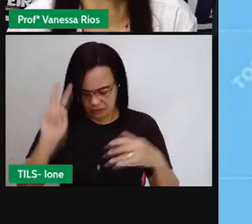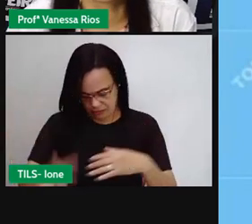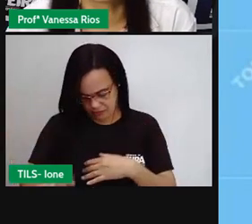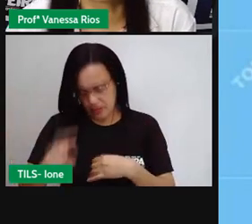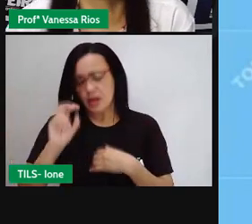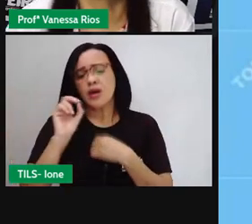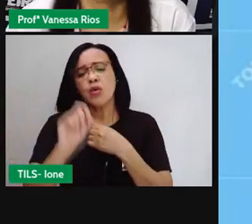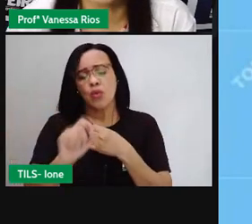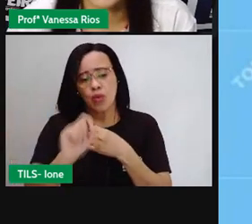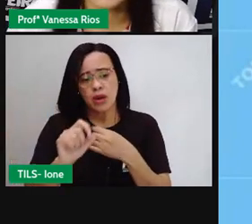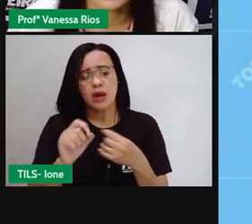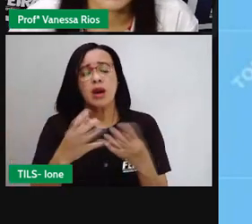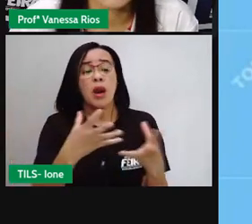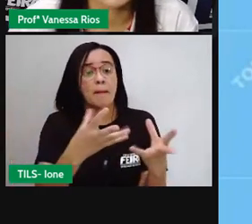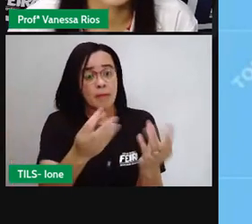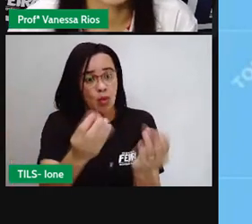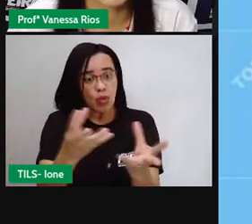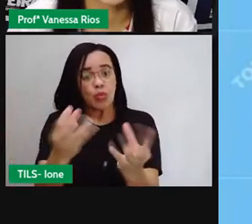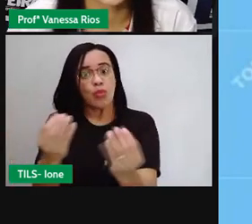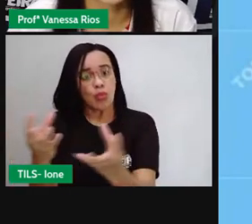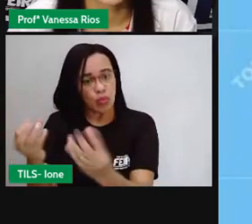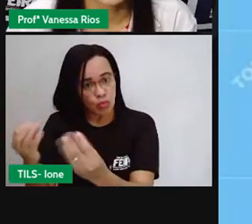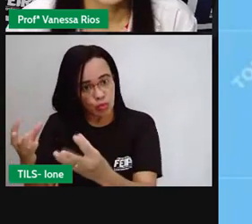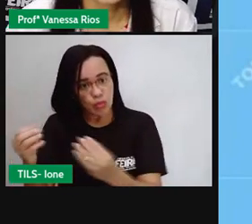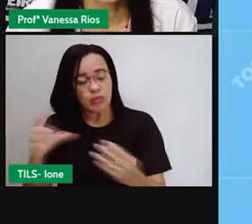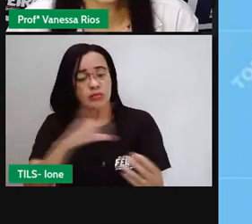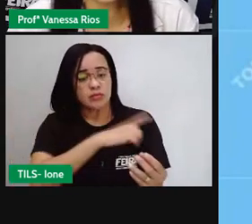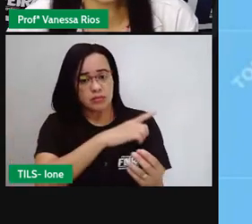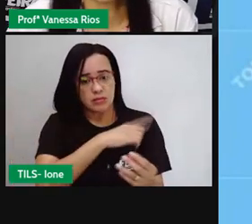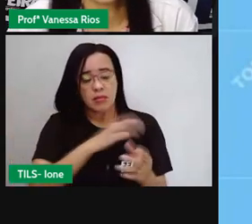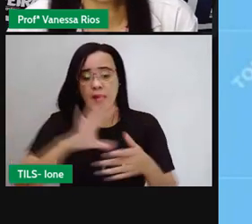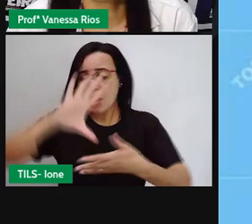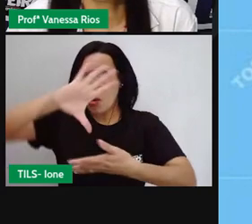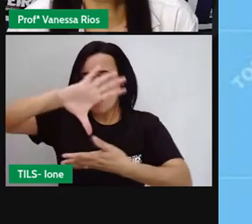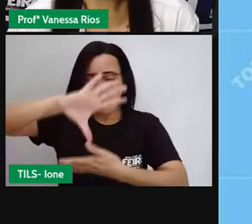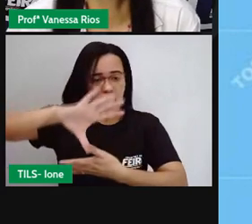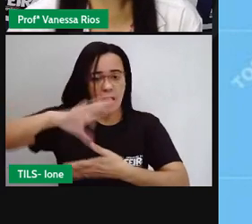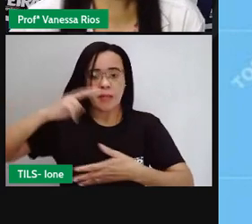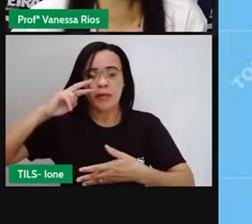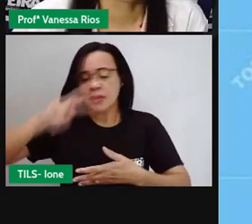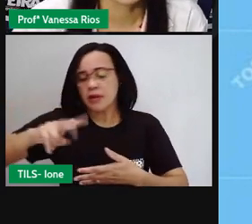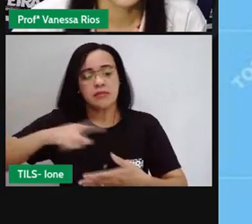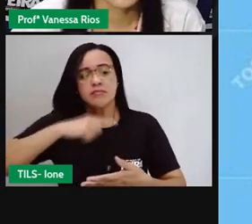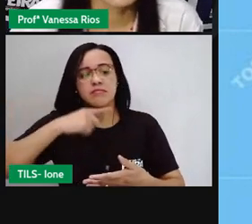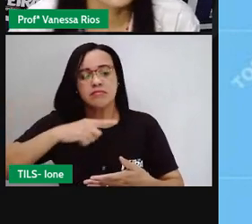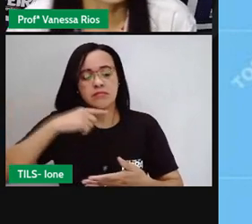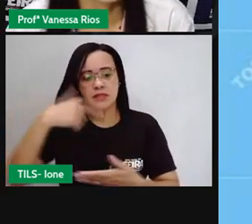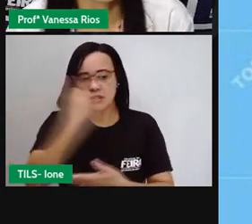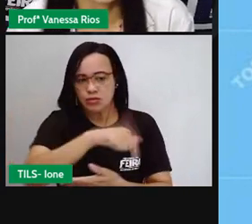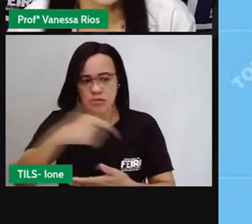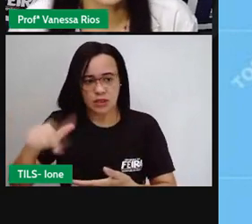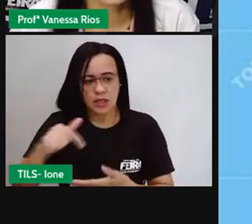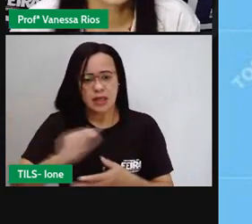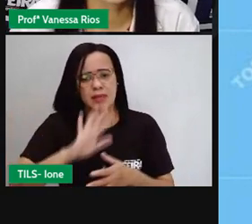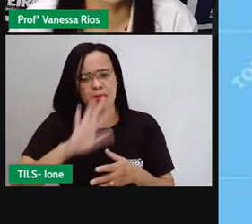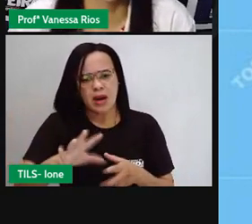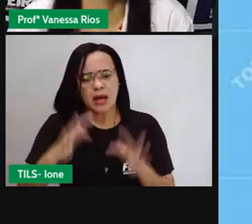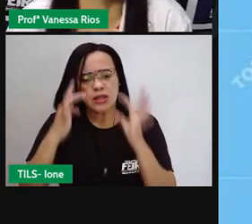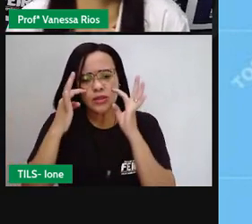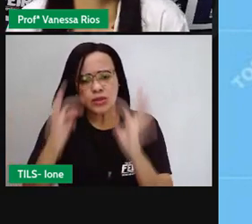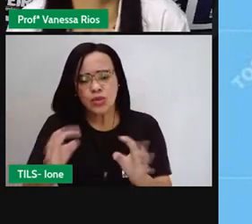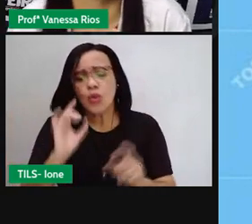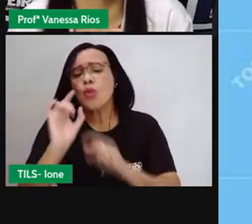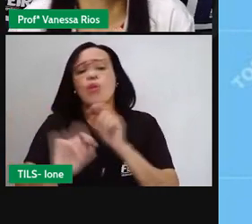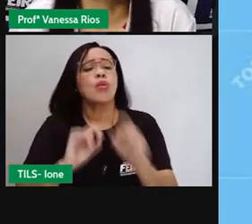outros pontos que não apareceram aqui no mapa. Mas a gente observa que quando também coloca pontos turísticos, se